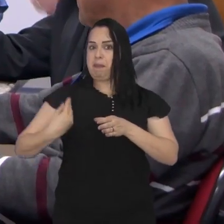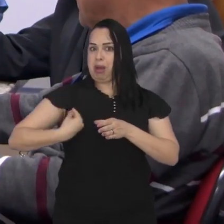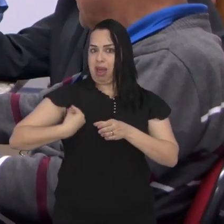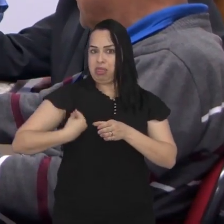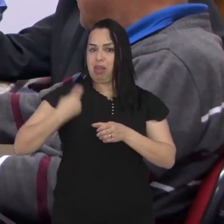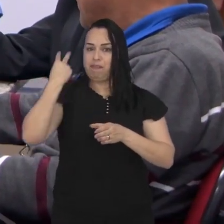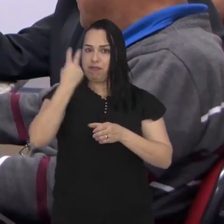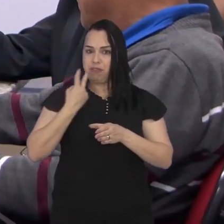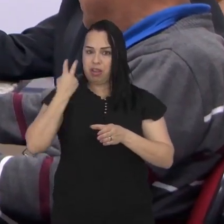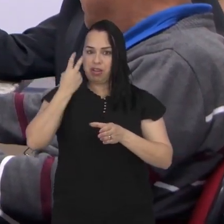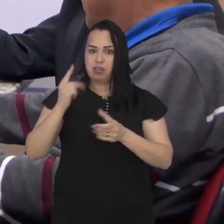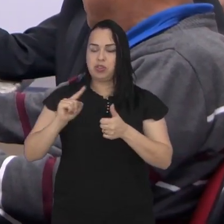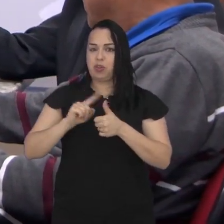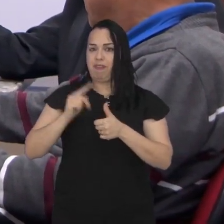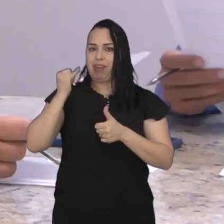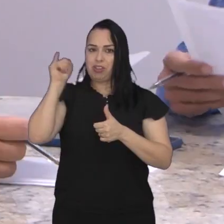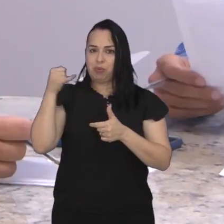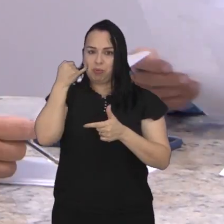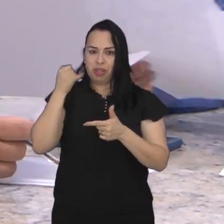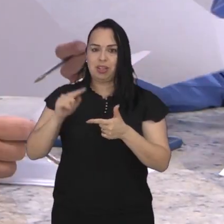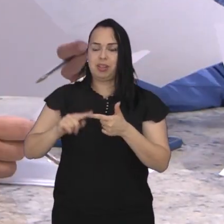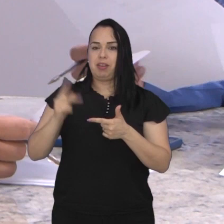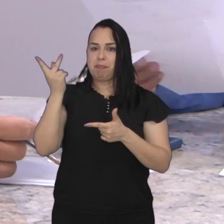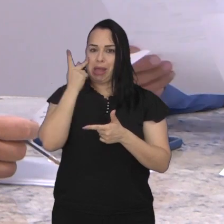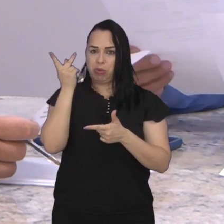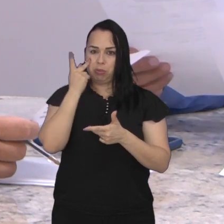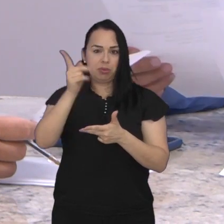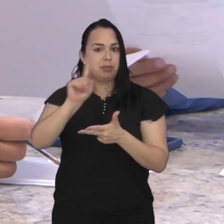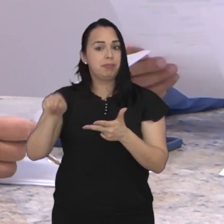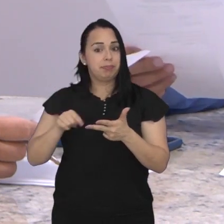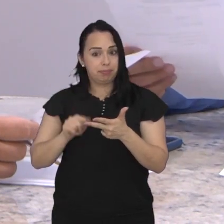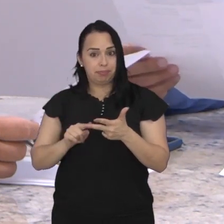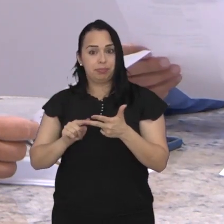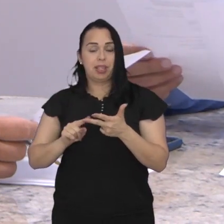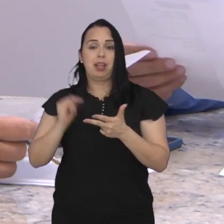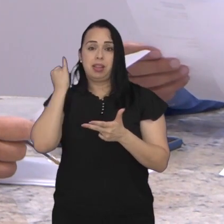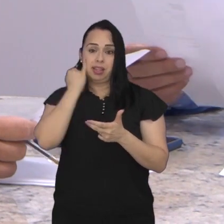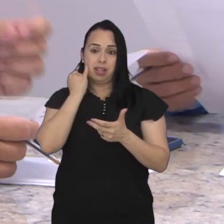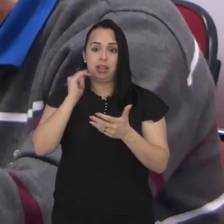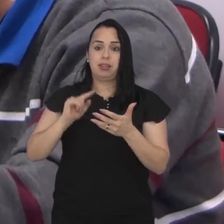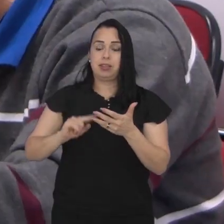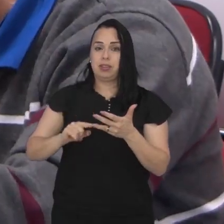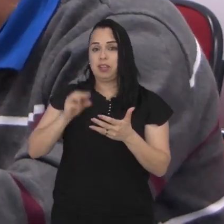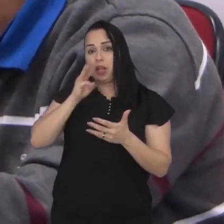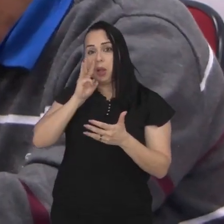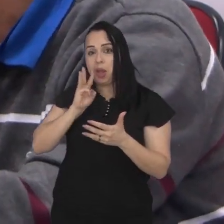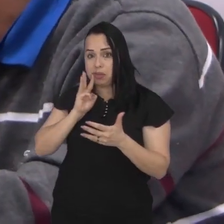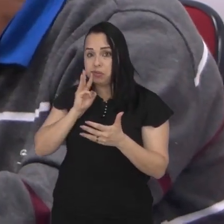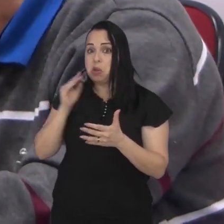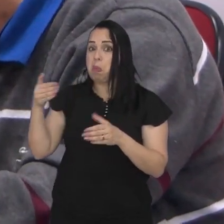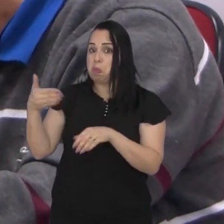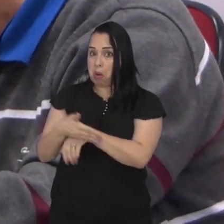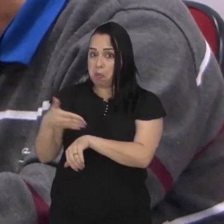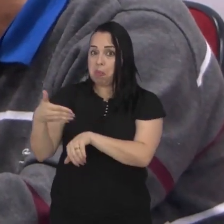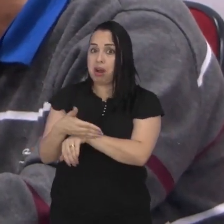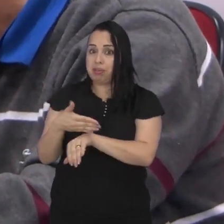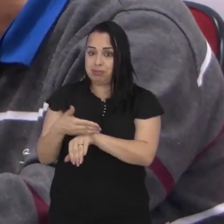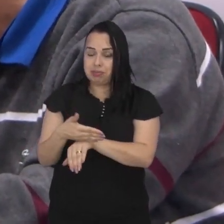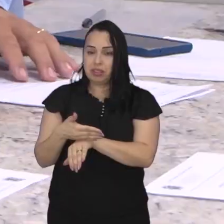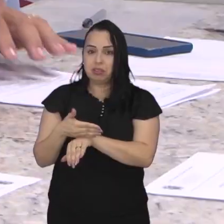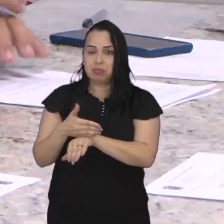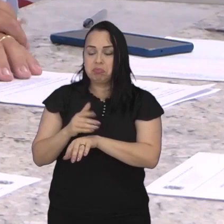com a participação dos vereadores Juvenil Silvério, Rafael Pascucci, Zé Luiz e Walter